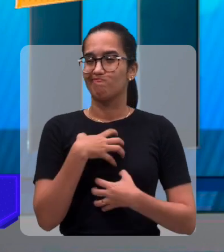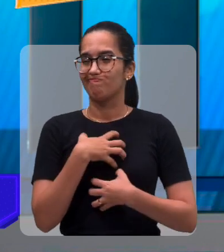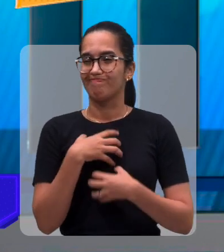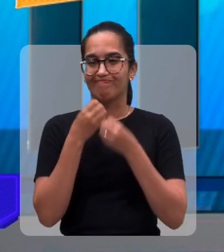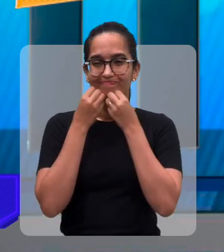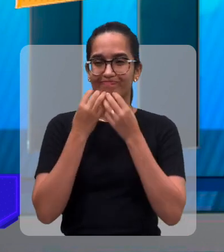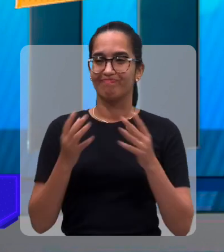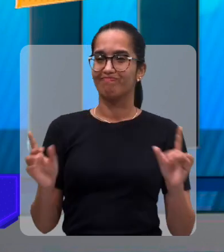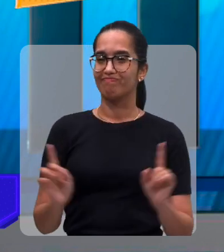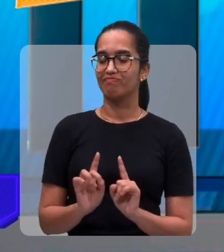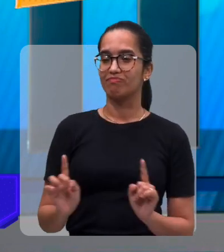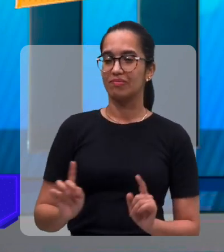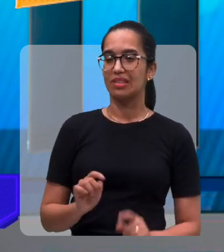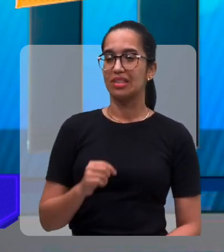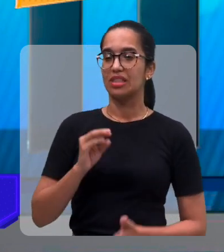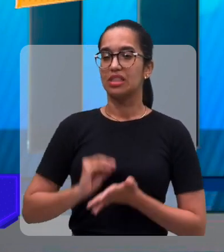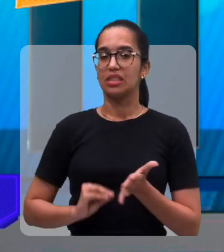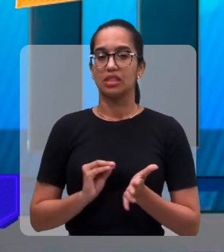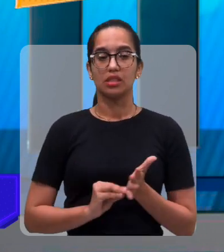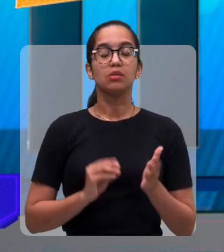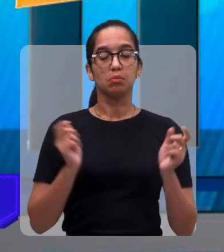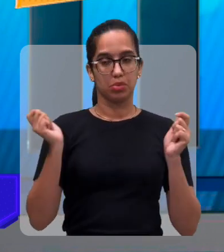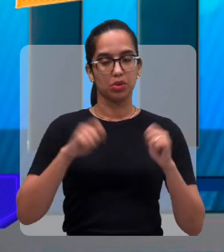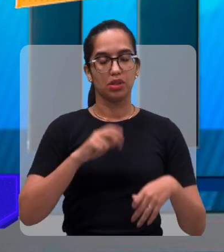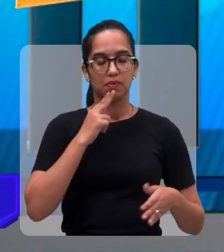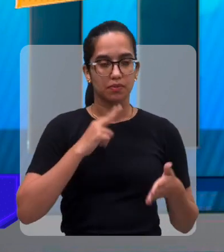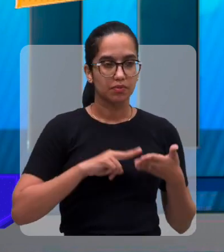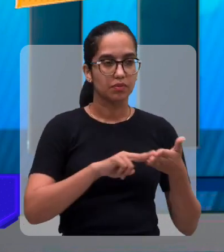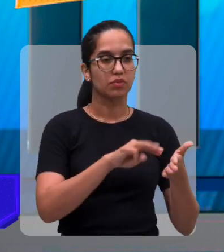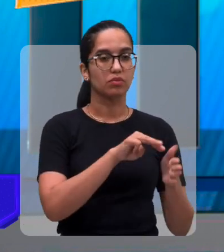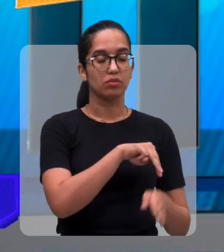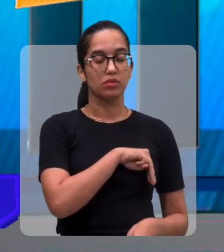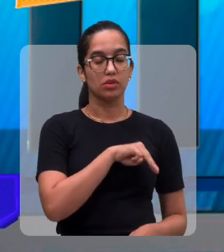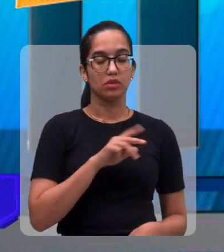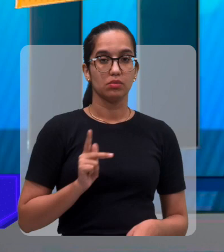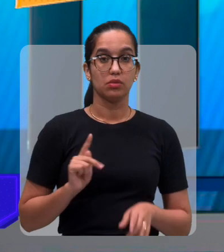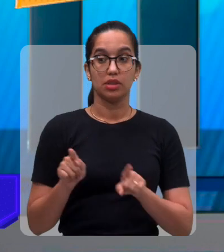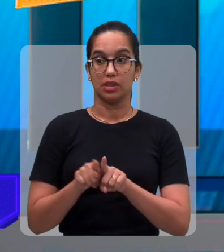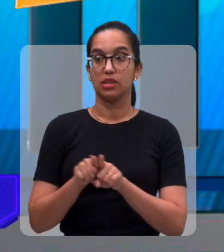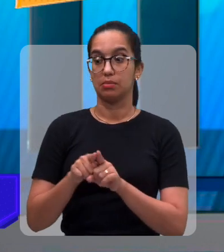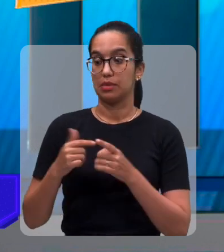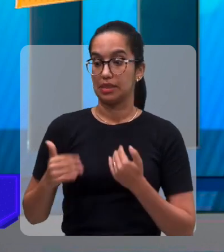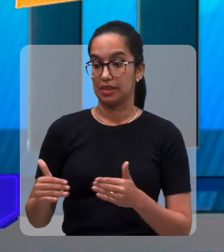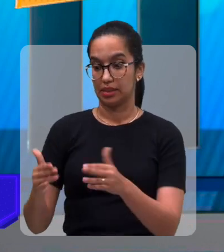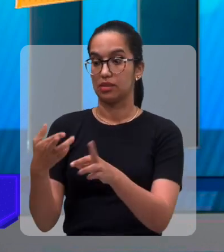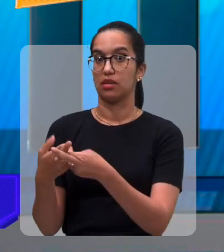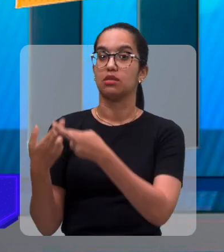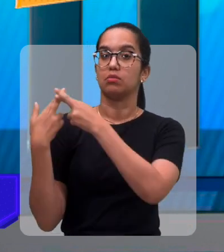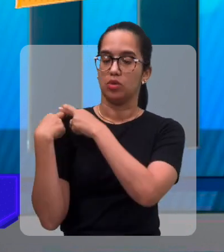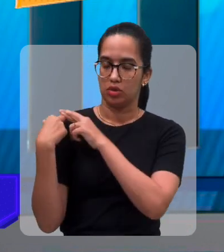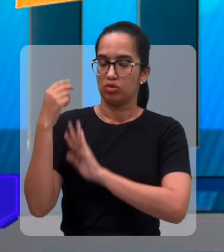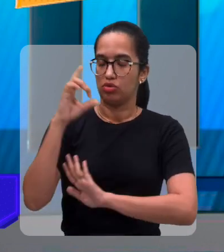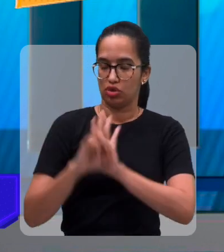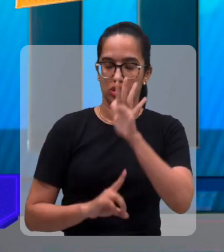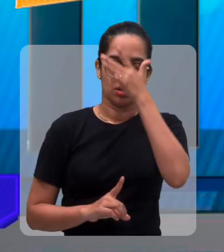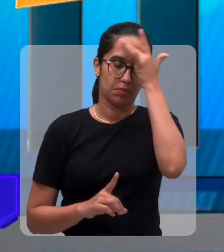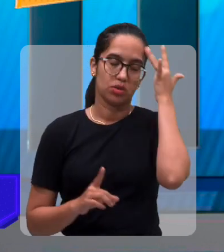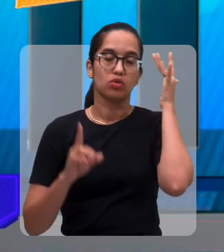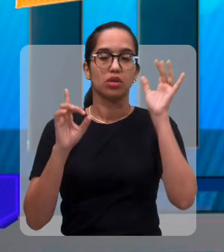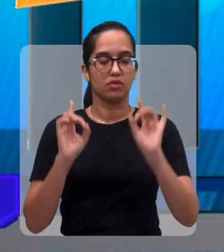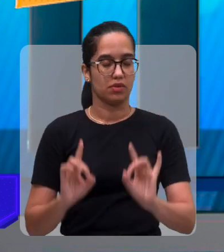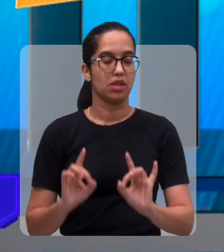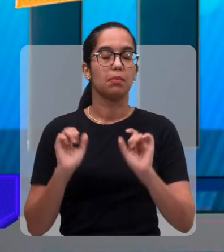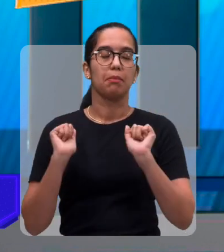contemplado com isso, gente tem, como no Ministério Público, tem como na própria CEID, que é a secretaria que defende os direitos da pessoa com